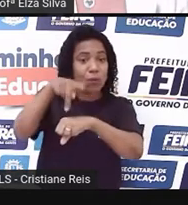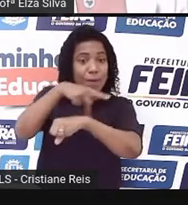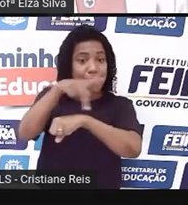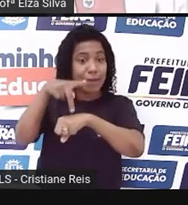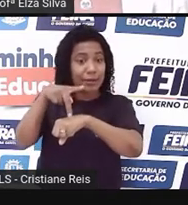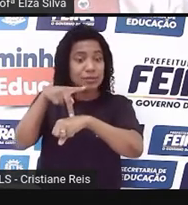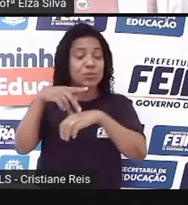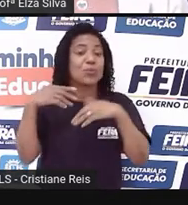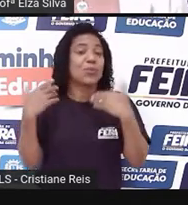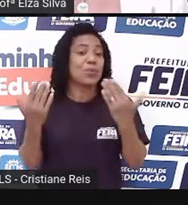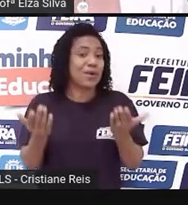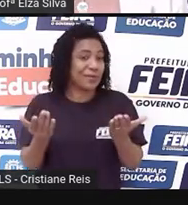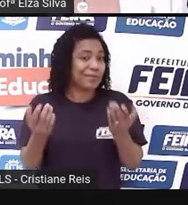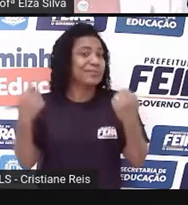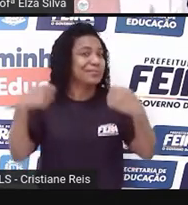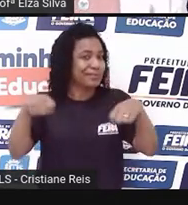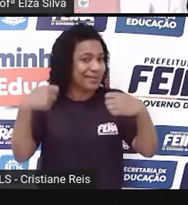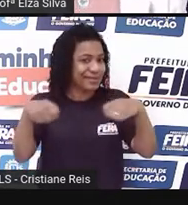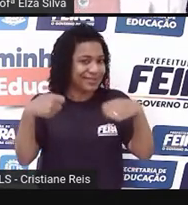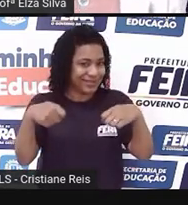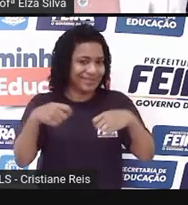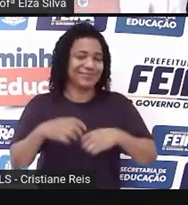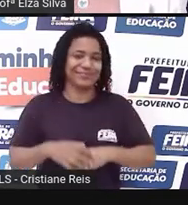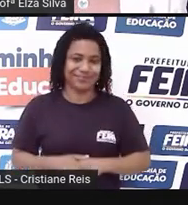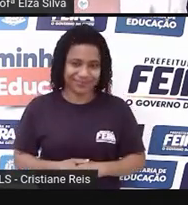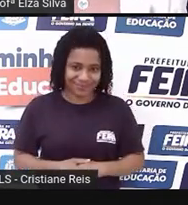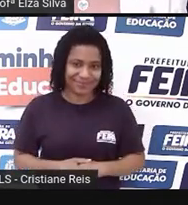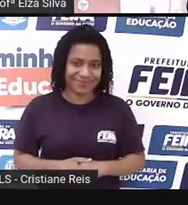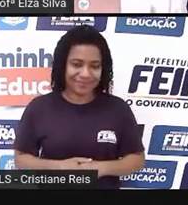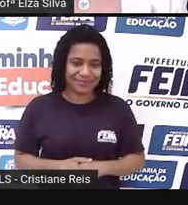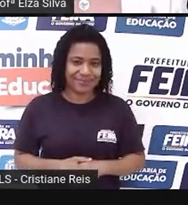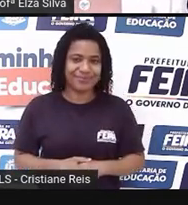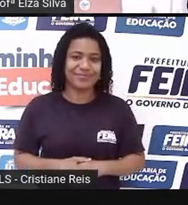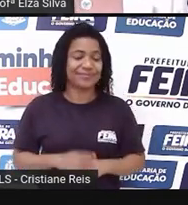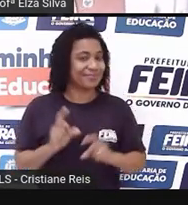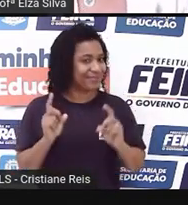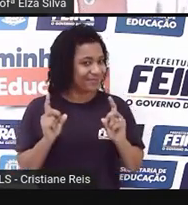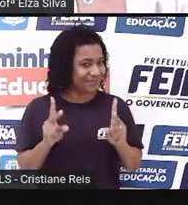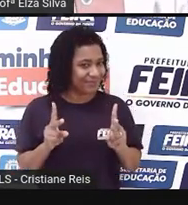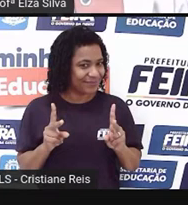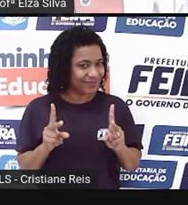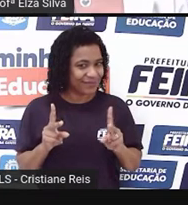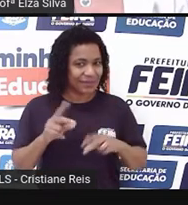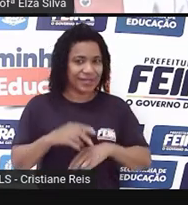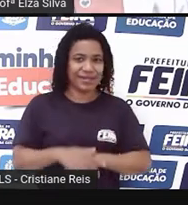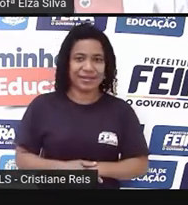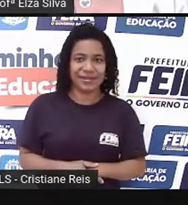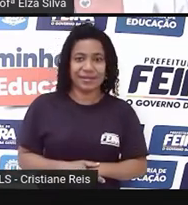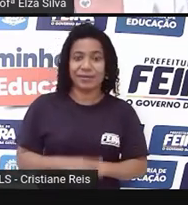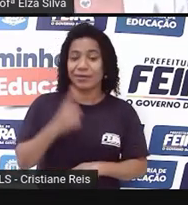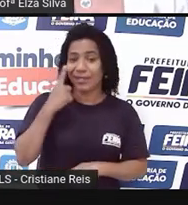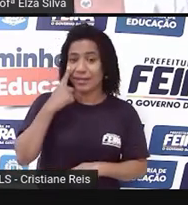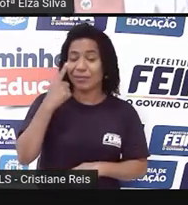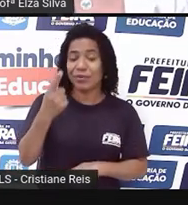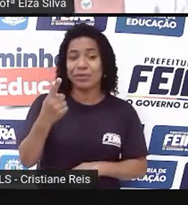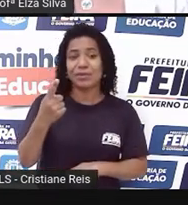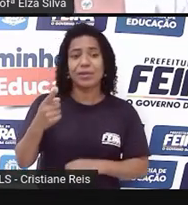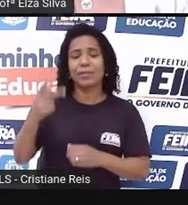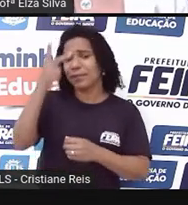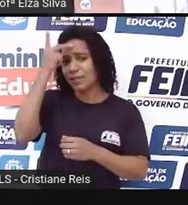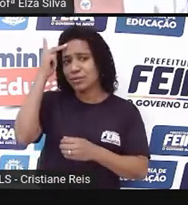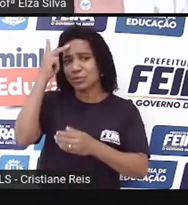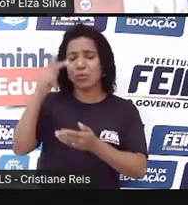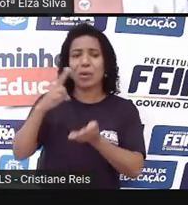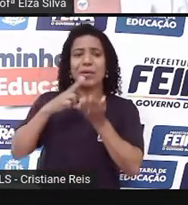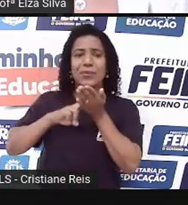e do qual você está enviando a correspondência. Ok? E aqui ao lado nós temos o destinatário,